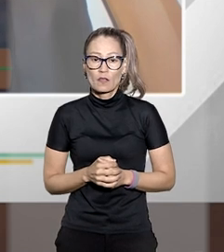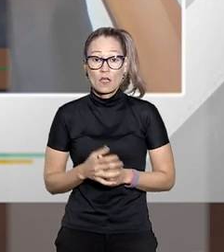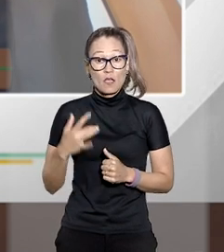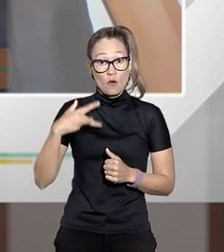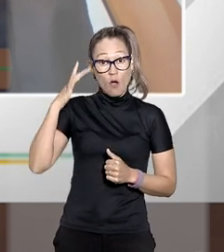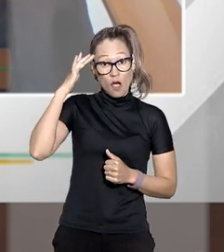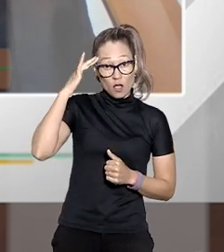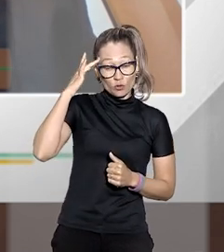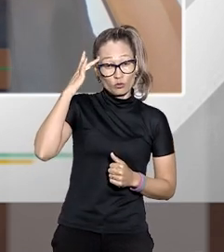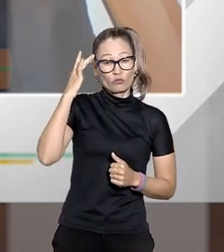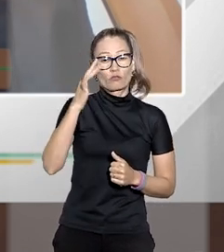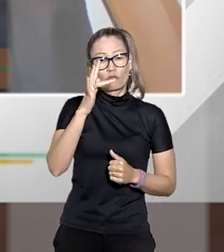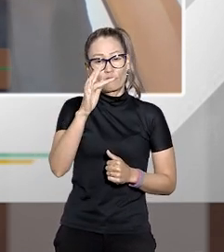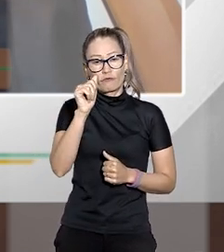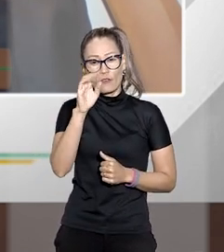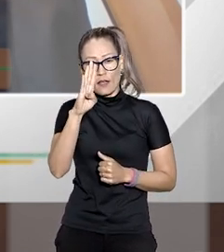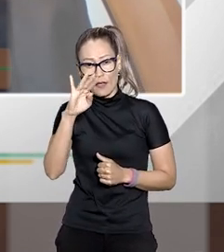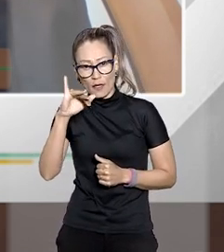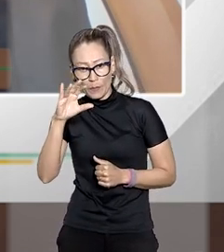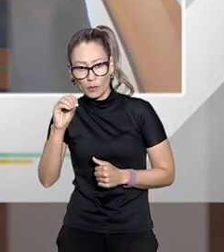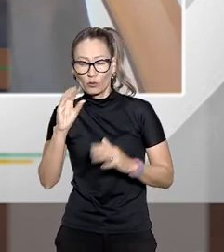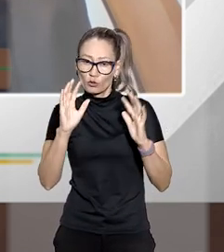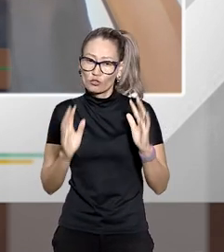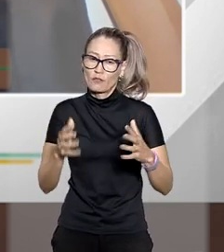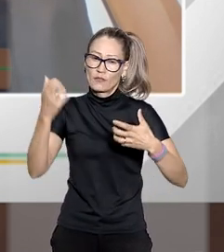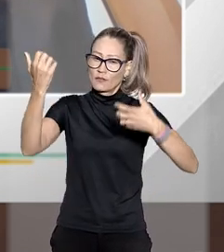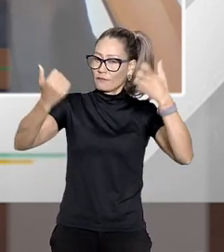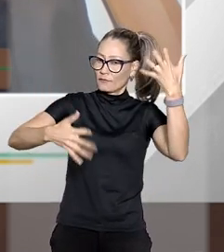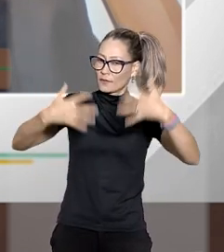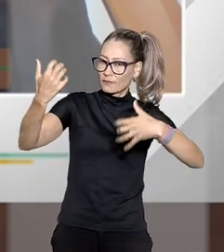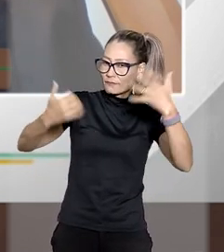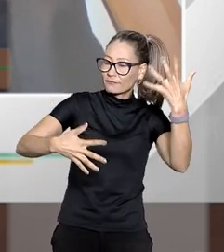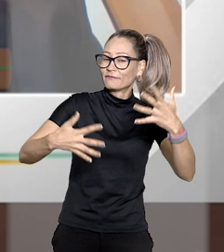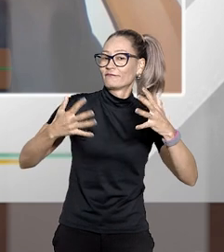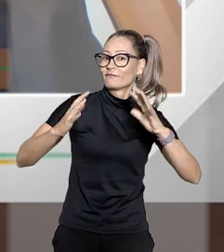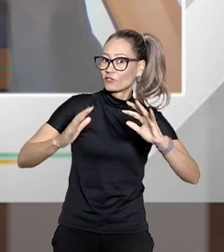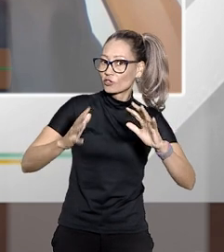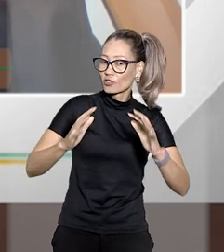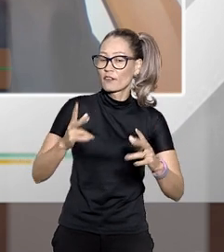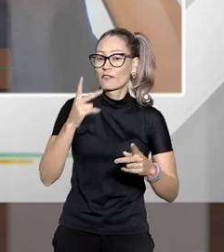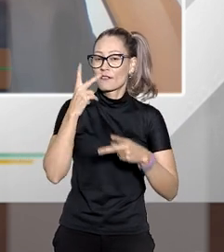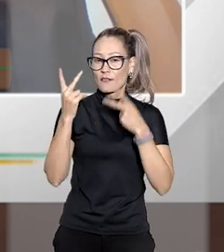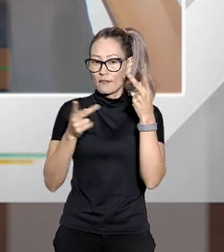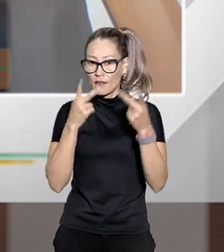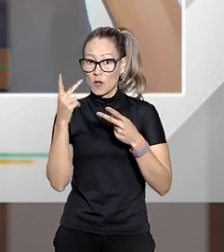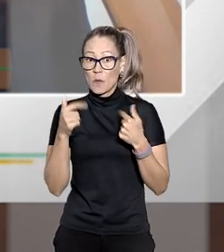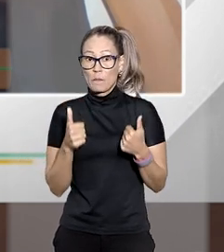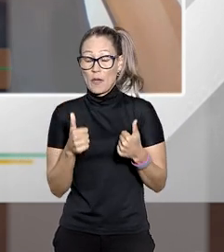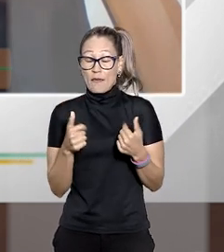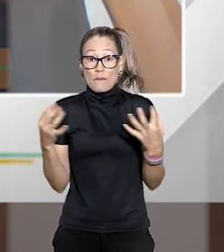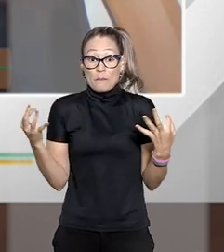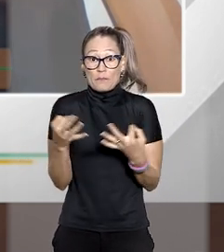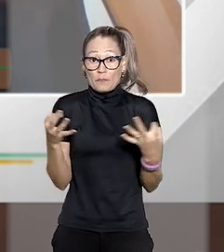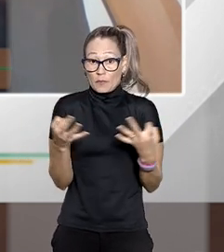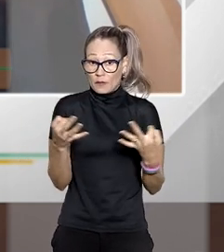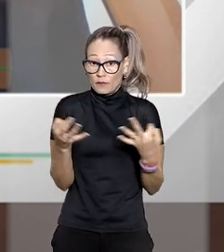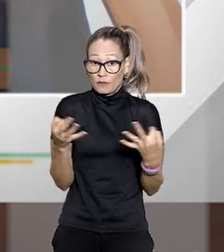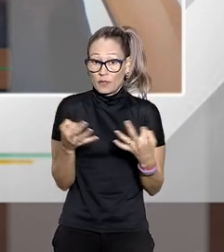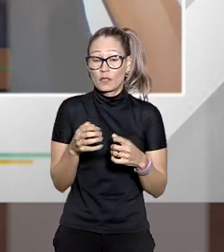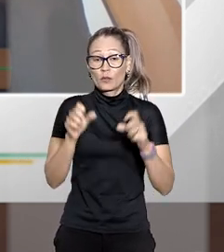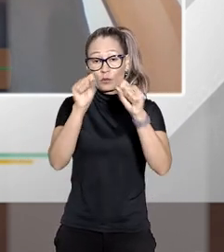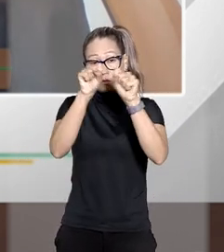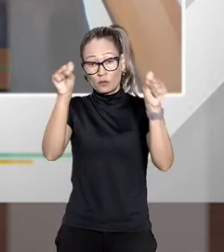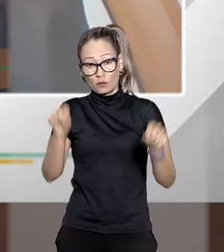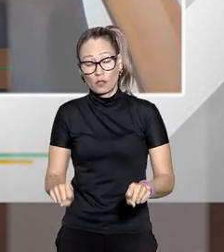e acho que o Fábio já colocou excepcionalmente já deu o diagnóstico perfeito aí da